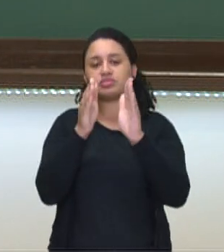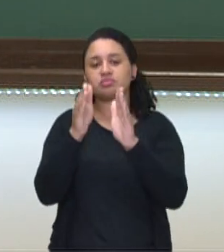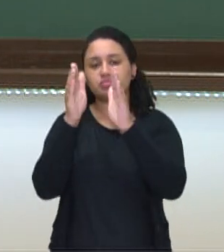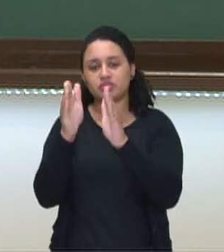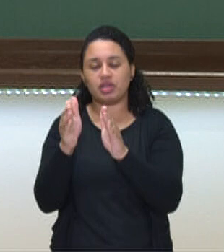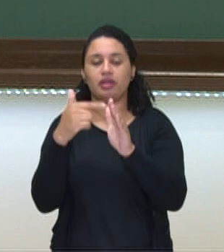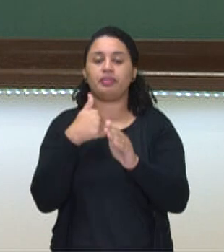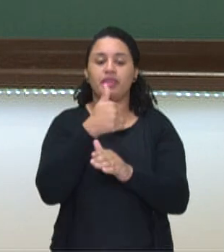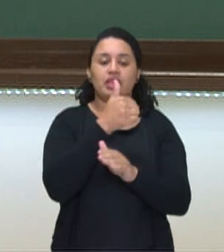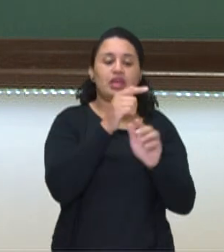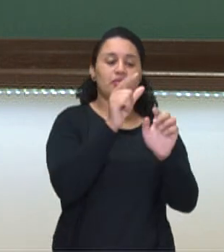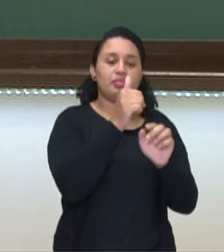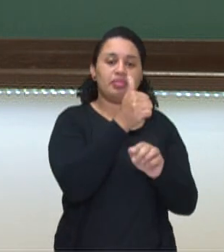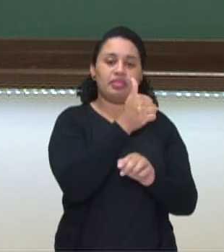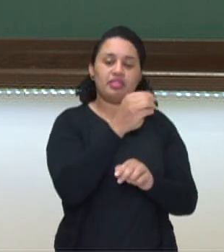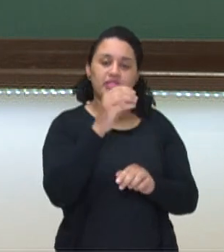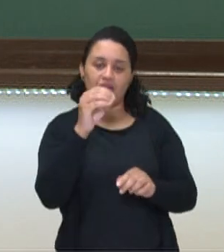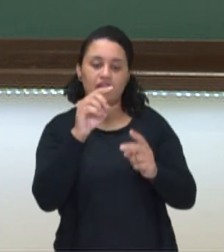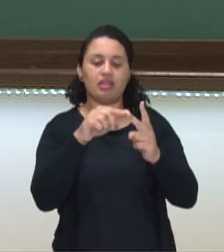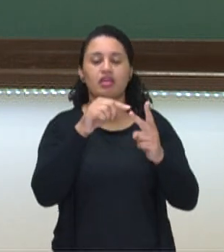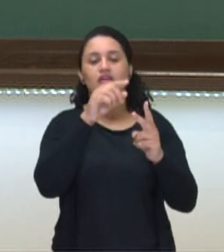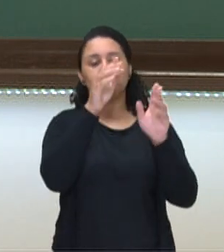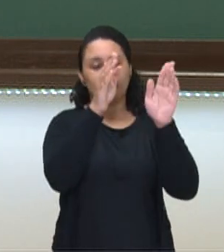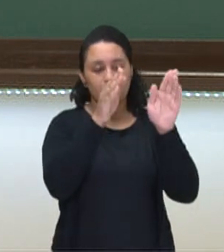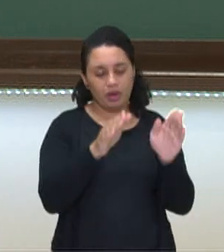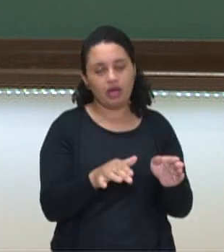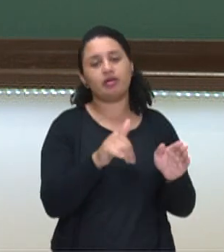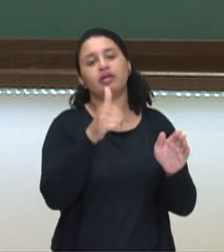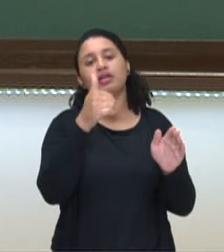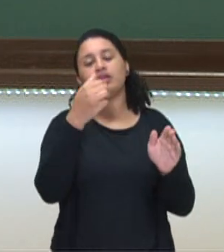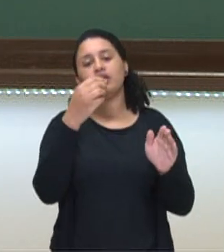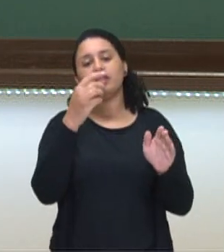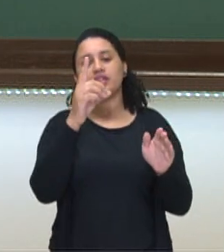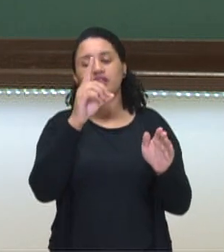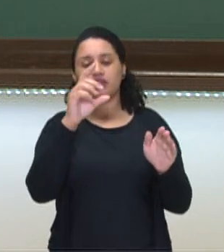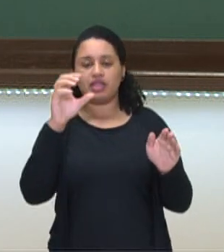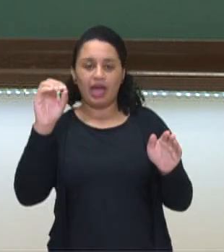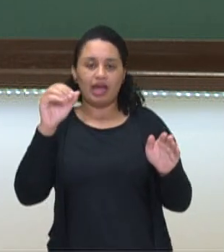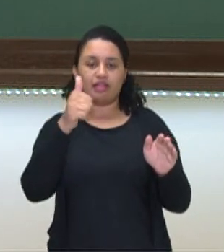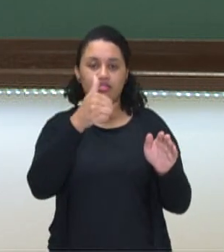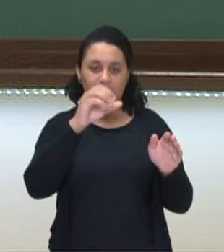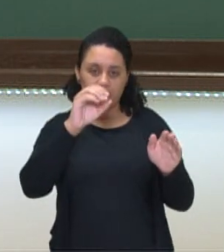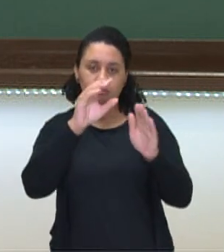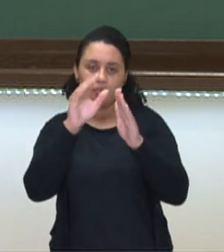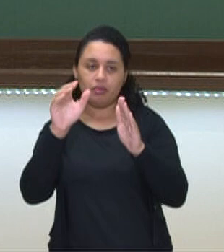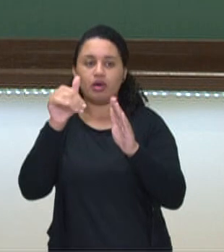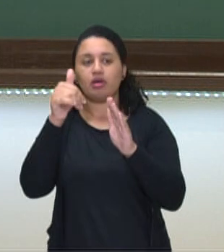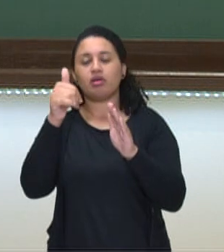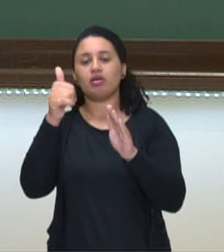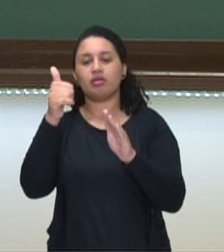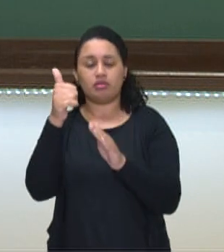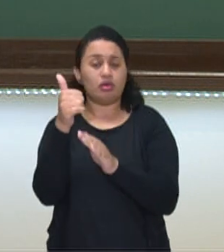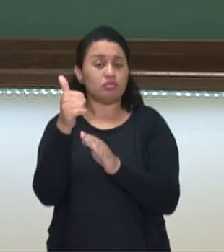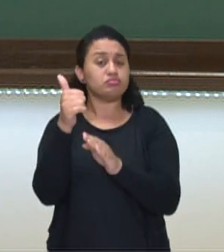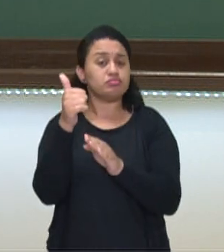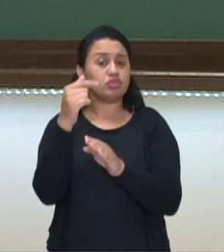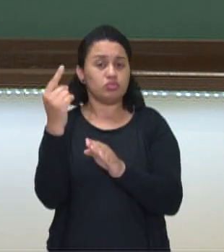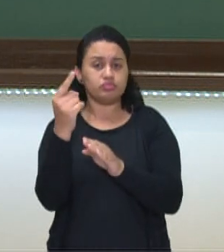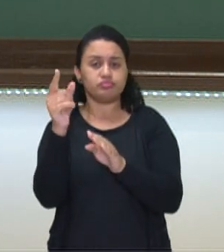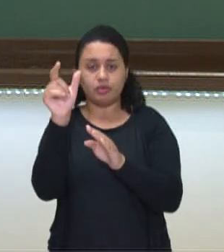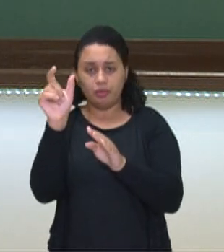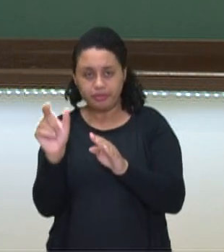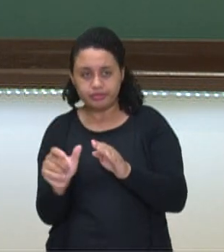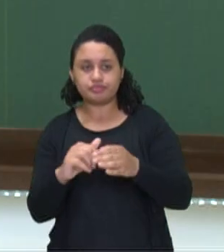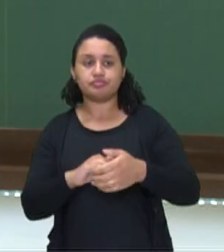centena com centena, dezena com dezena, unidade com unidade. Isso é uma das maneiras. A outra maneira é o algoritmo usual,